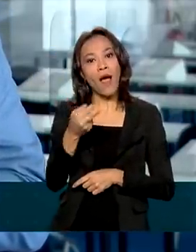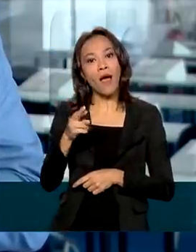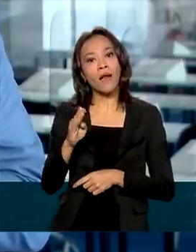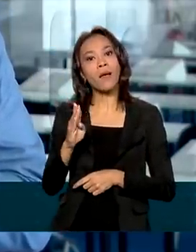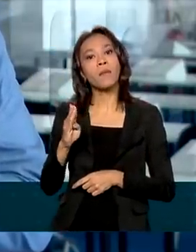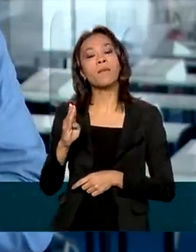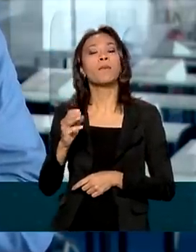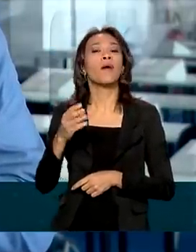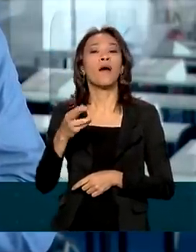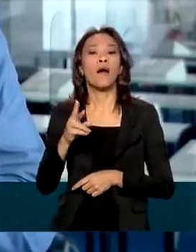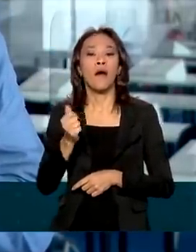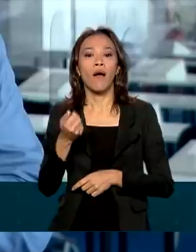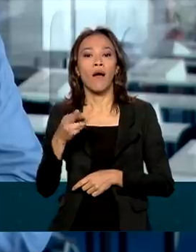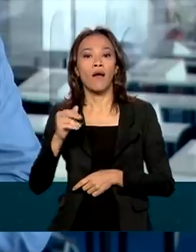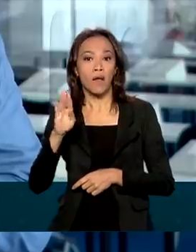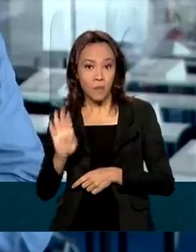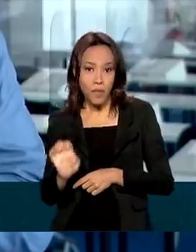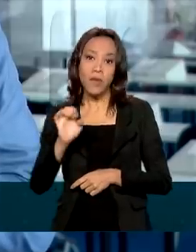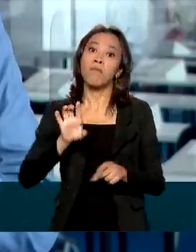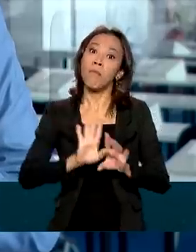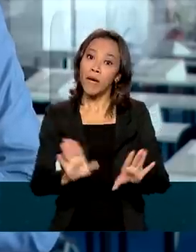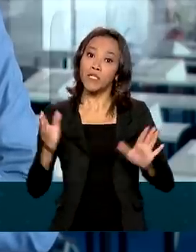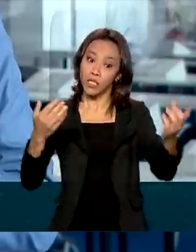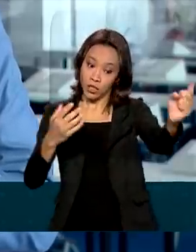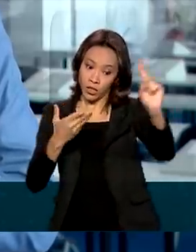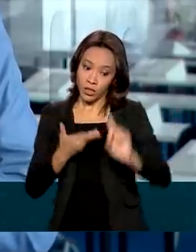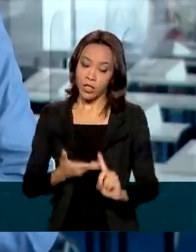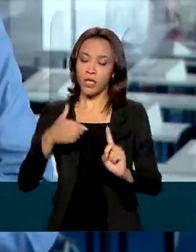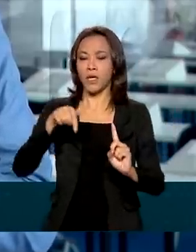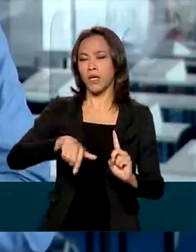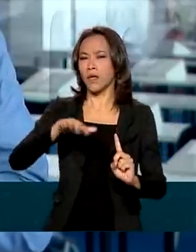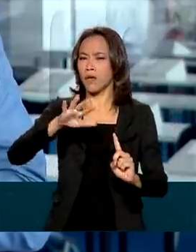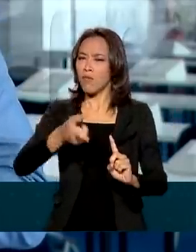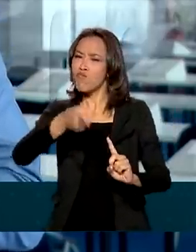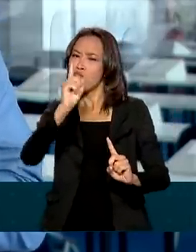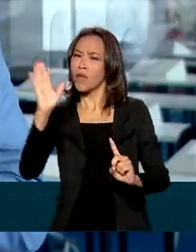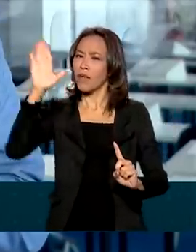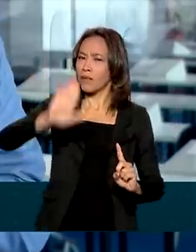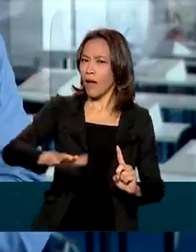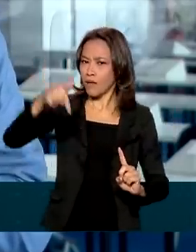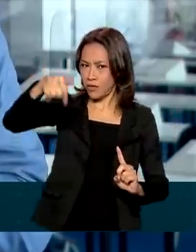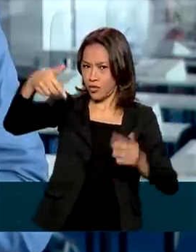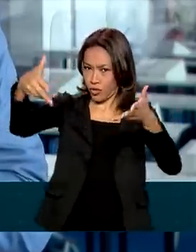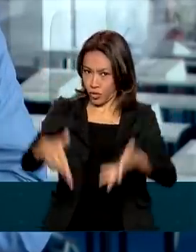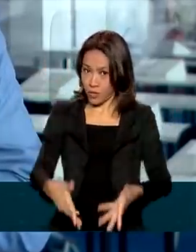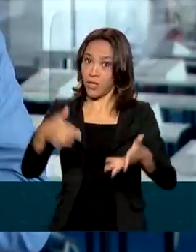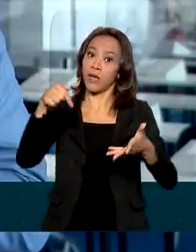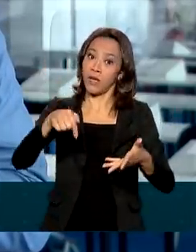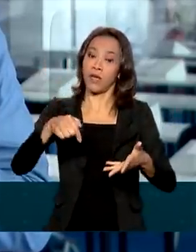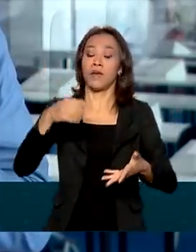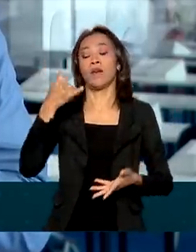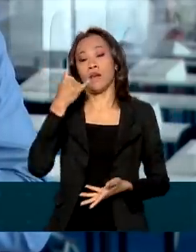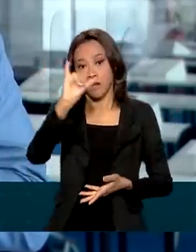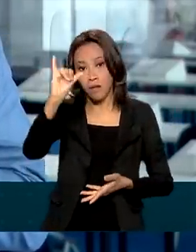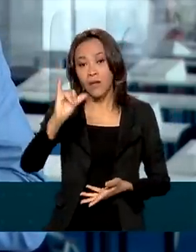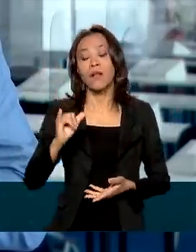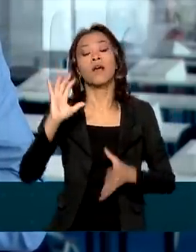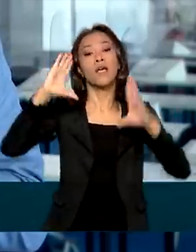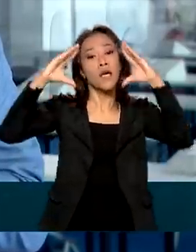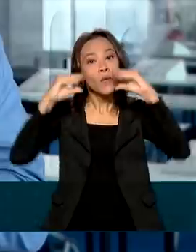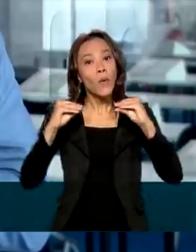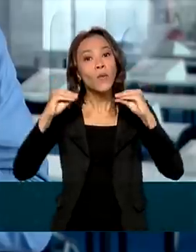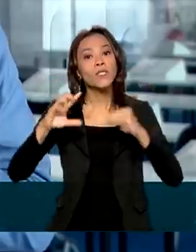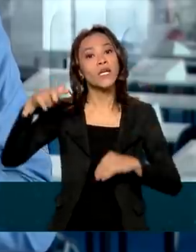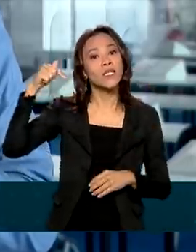chega hoje a Roma, no aeroporto Filmitino, agora por volta de uma da tarde, aqui já uma da tarde aqui em Roma. E à noite,